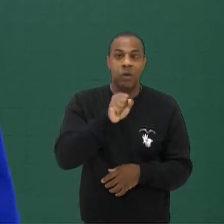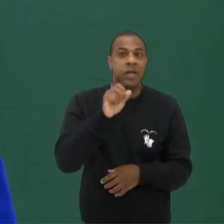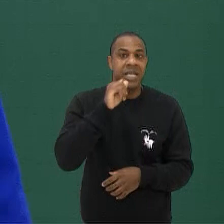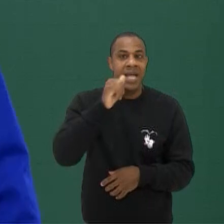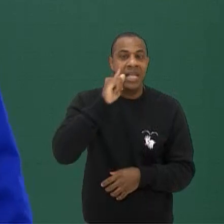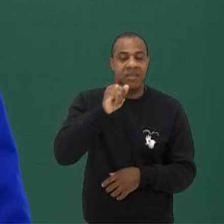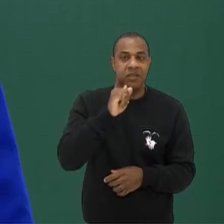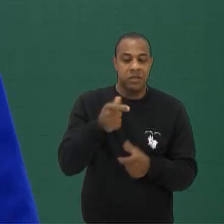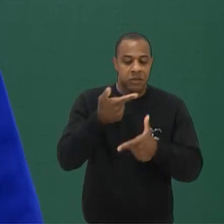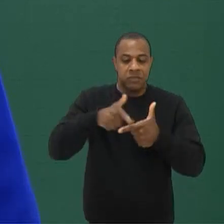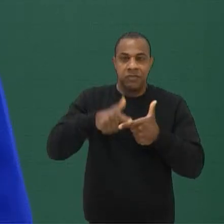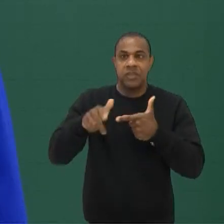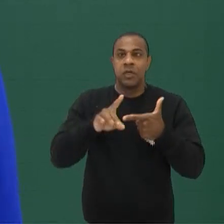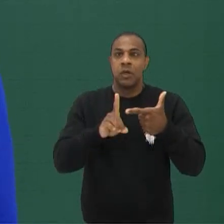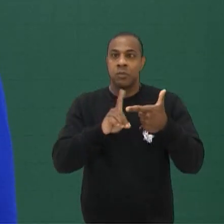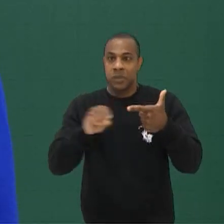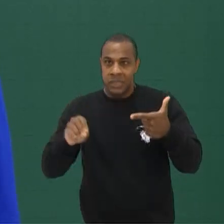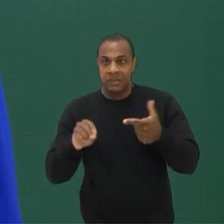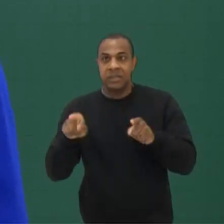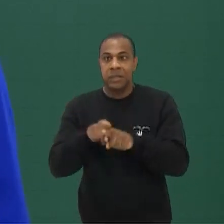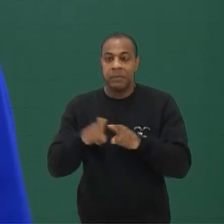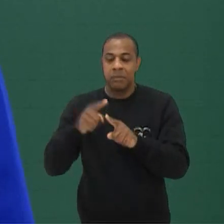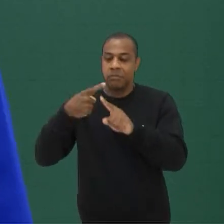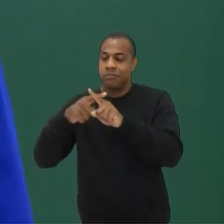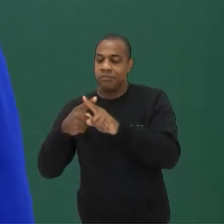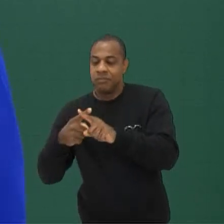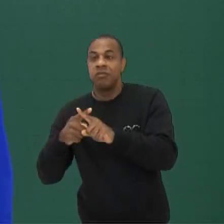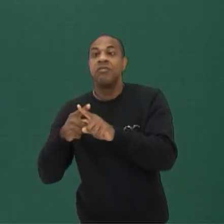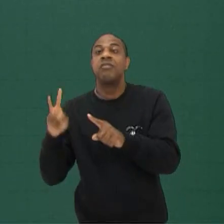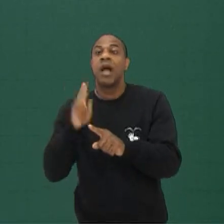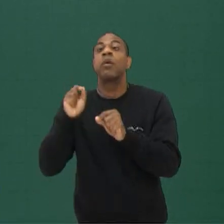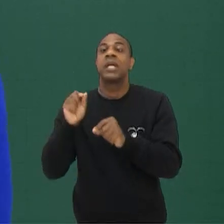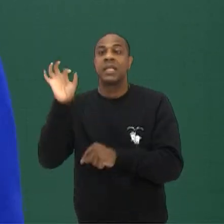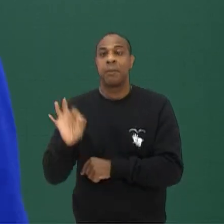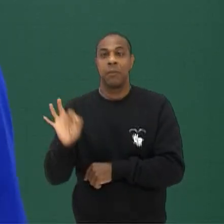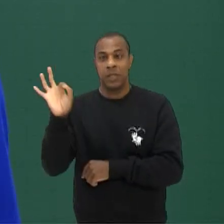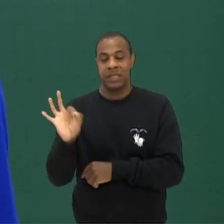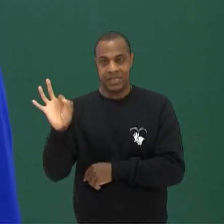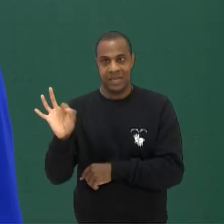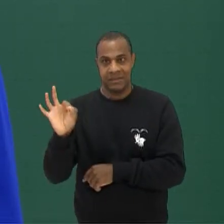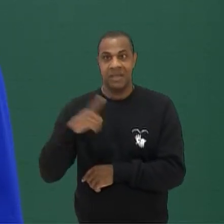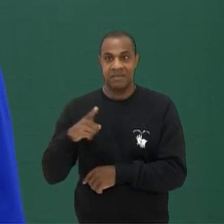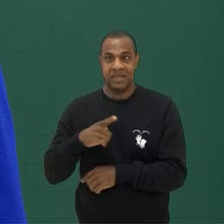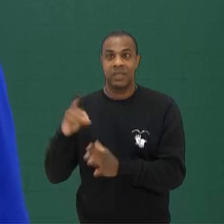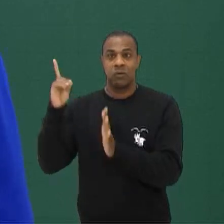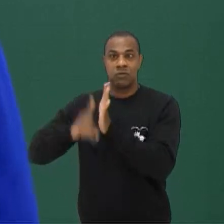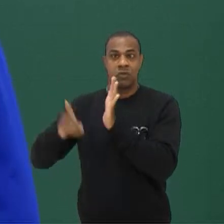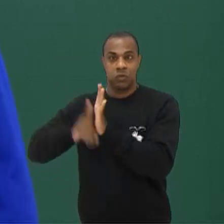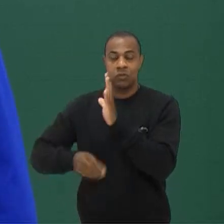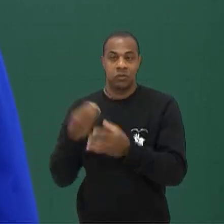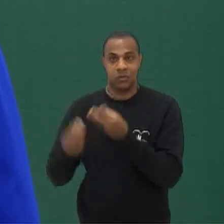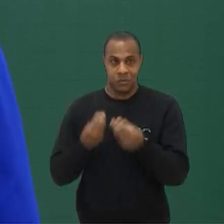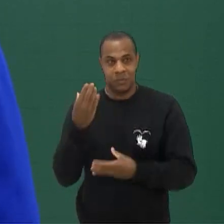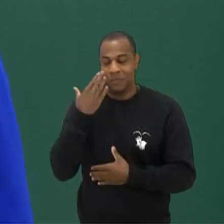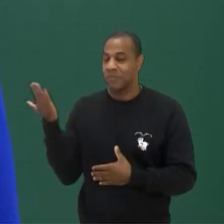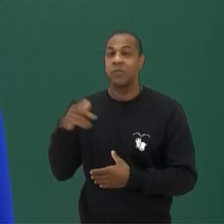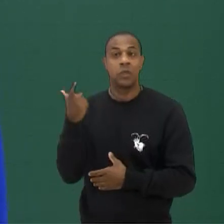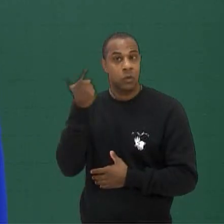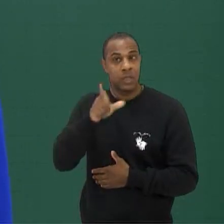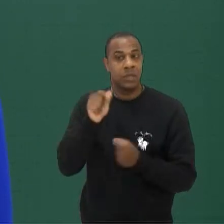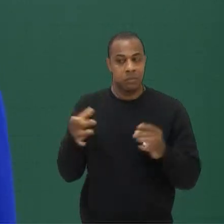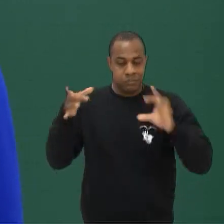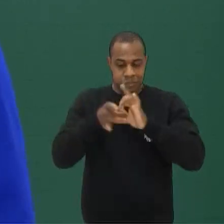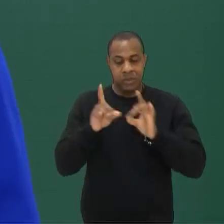Divida por 100 E multiplica pelo valor da porcentagem Então aí você já fez o desconto Basicamente ali Da energia dissipativa E você consegue